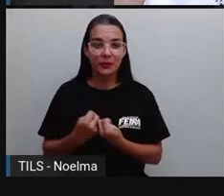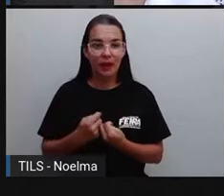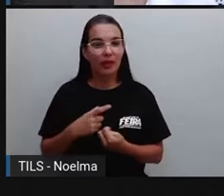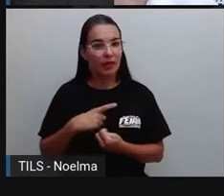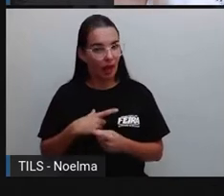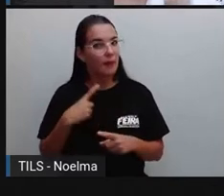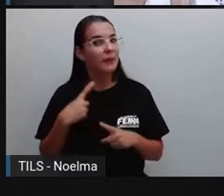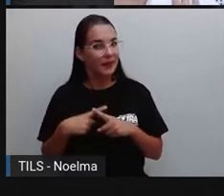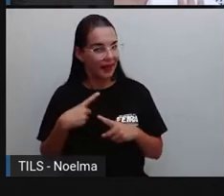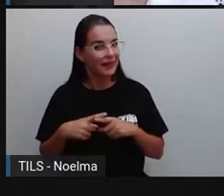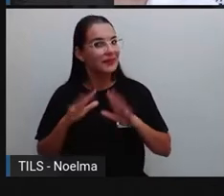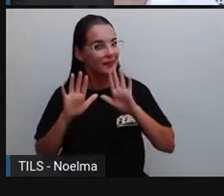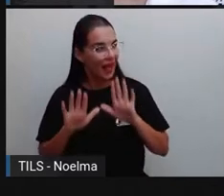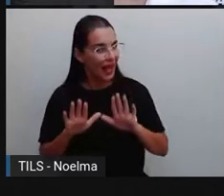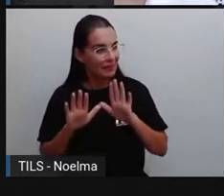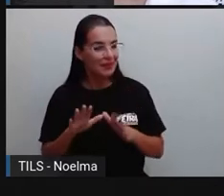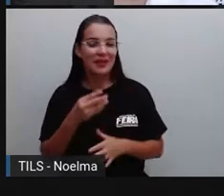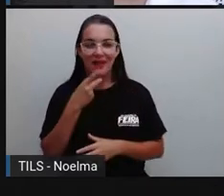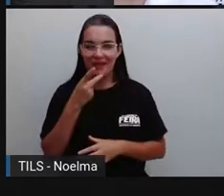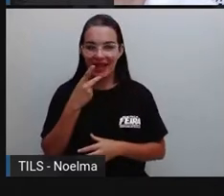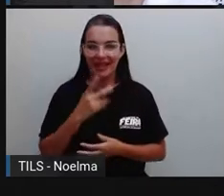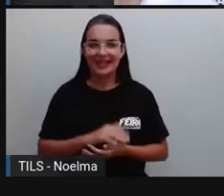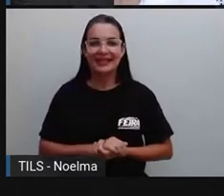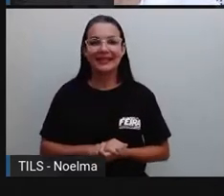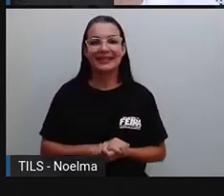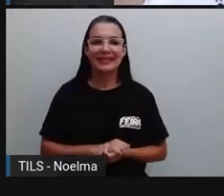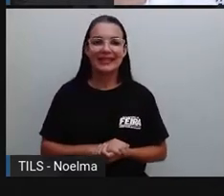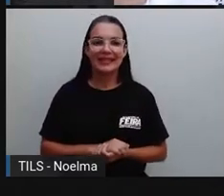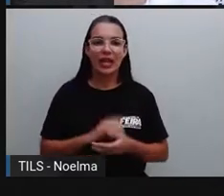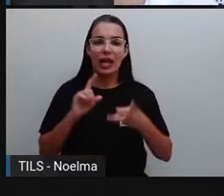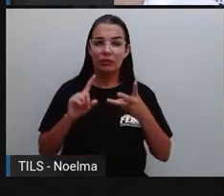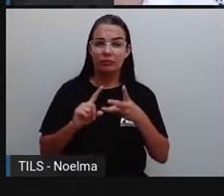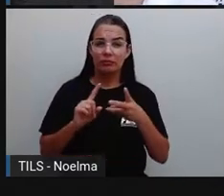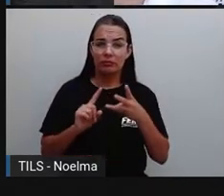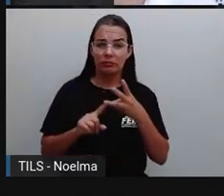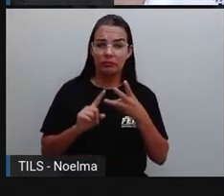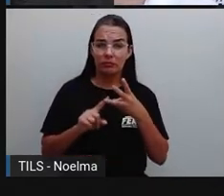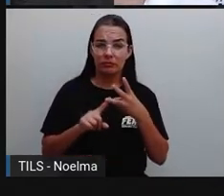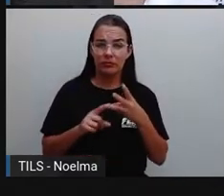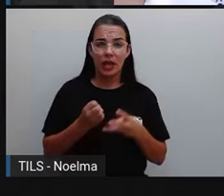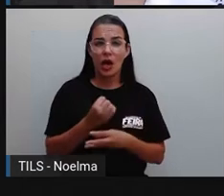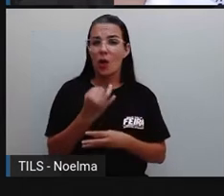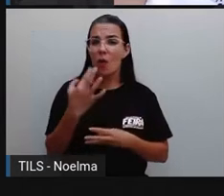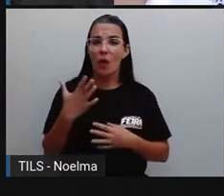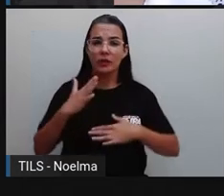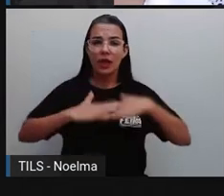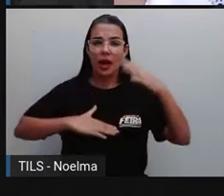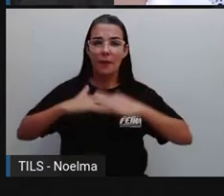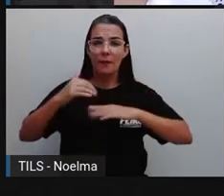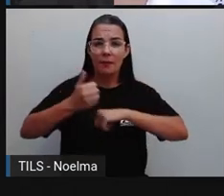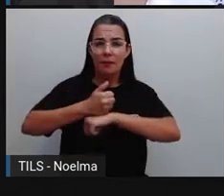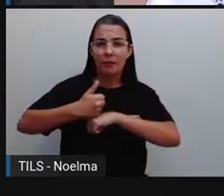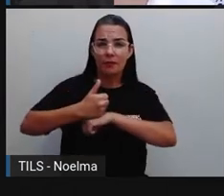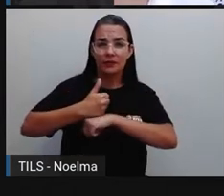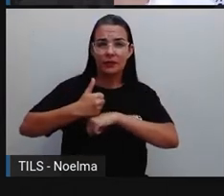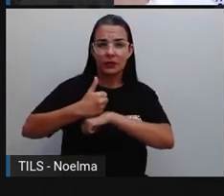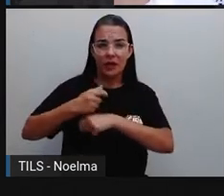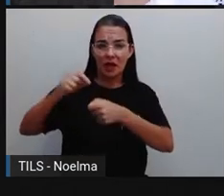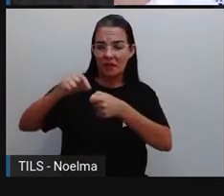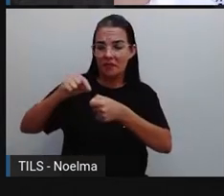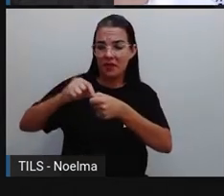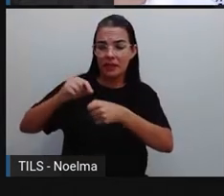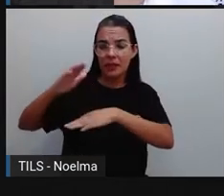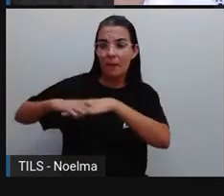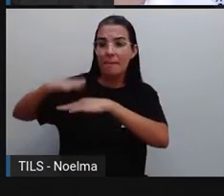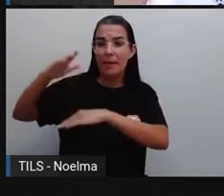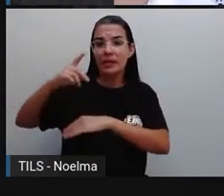porquê. A Pró vai falar daqui a pouquinho, tá? Quais são as profissões que vocês acham que são exercidas aí por